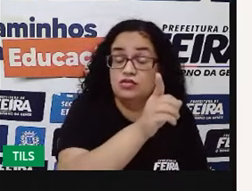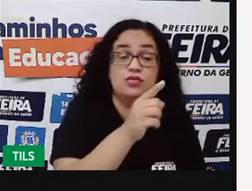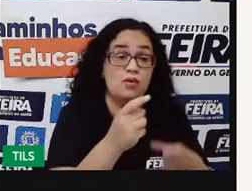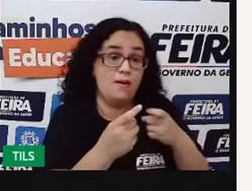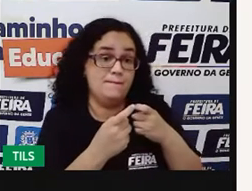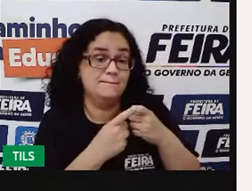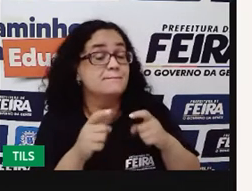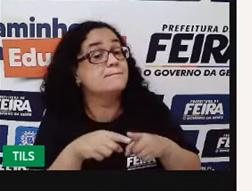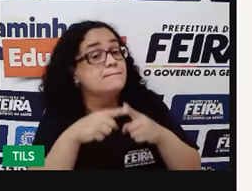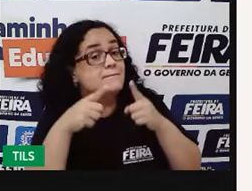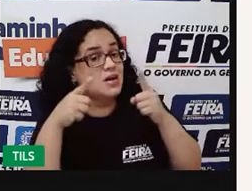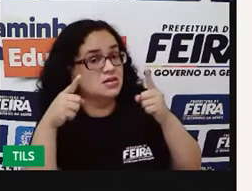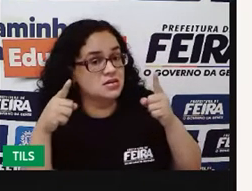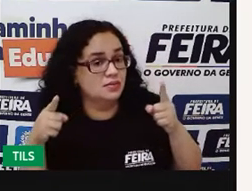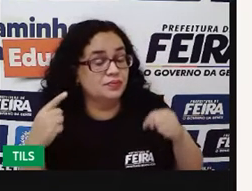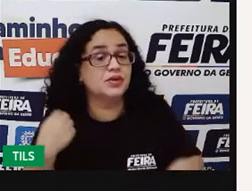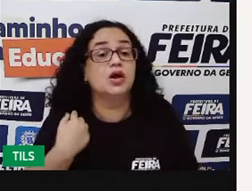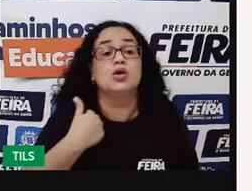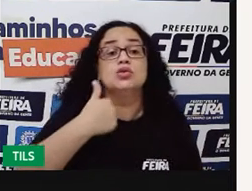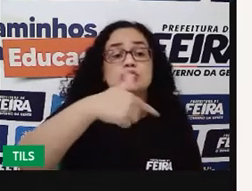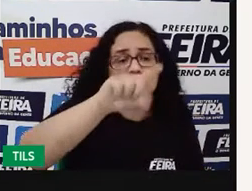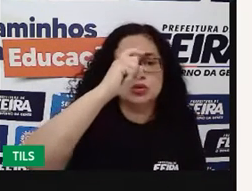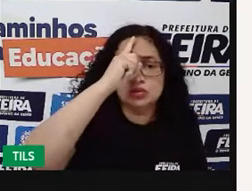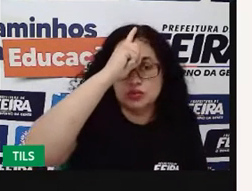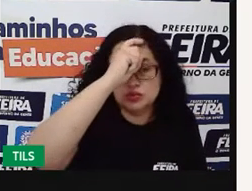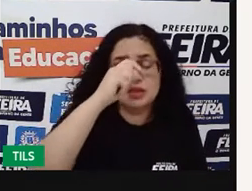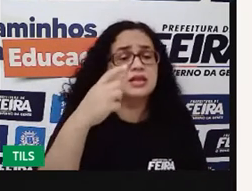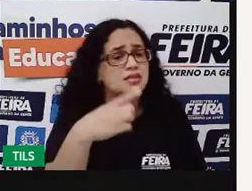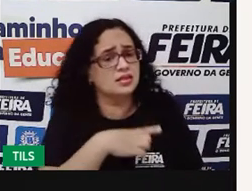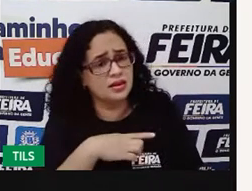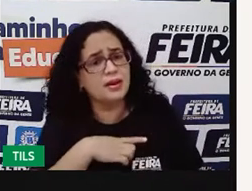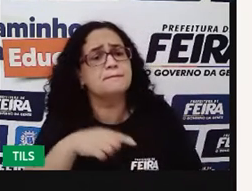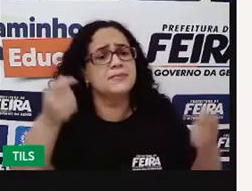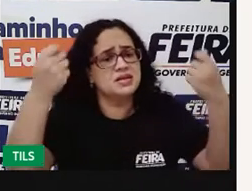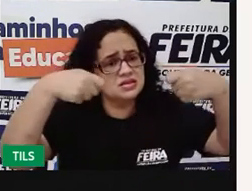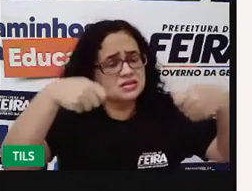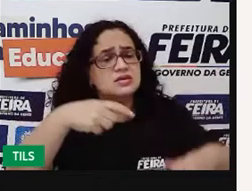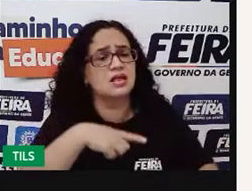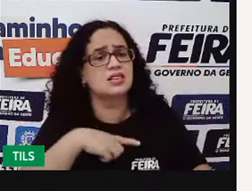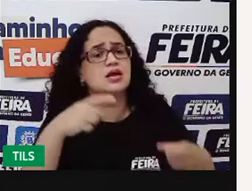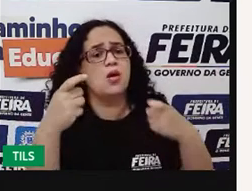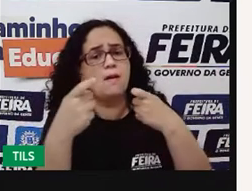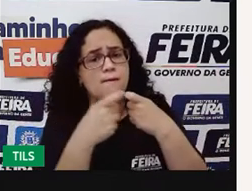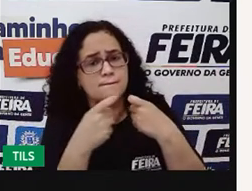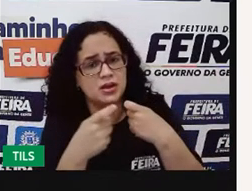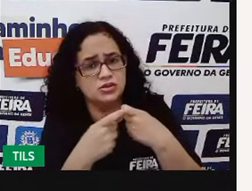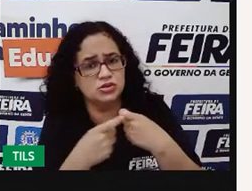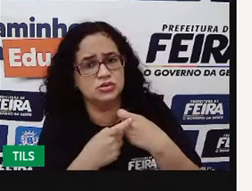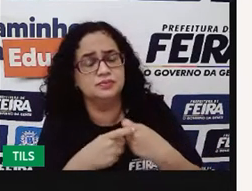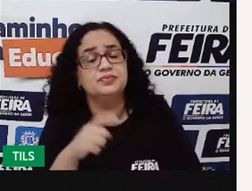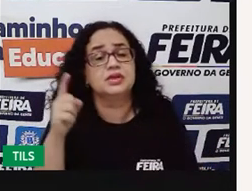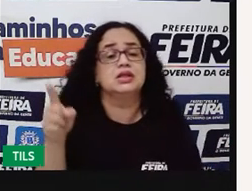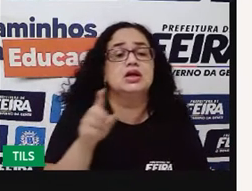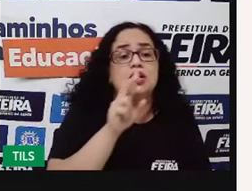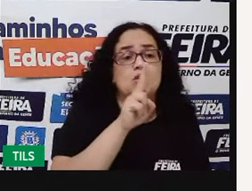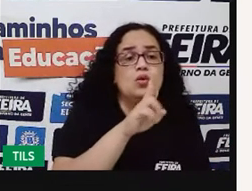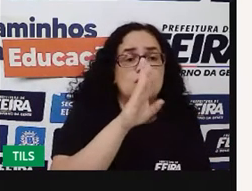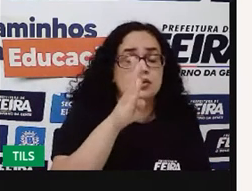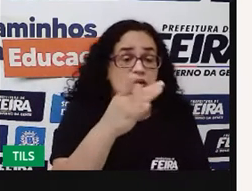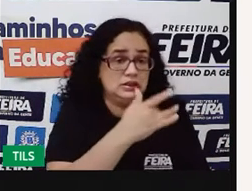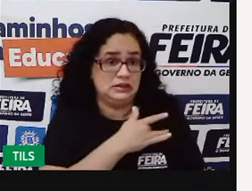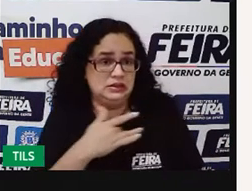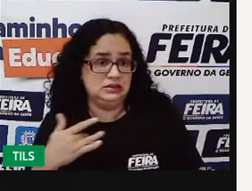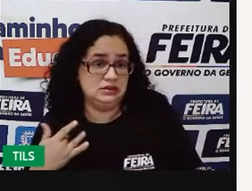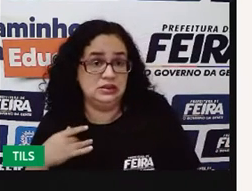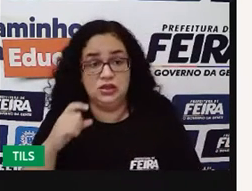médico. Mas, quando eu chego no hospital, tem que ter um médico. Quando eu chego na unidade básica de saúde, tem que ter uma